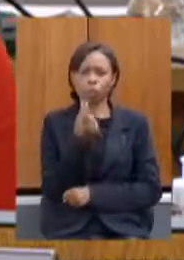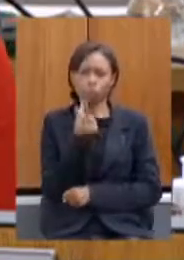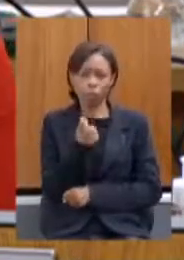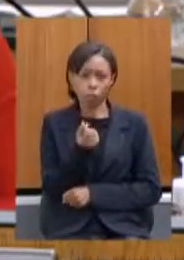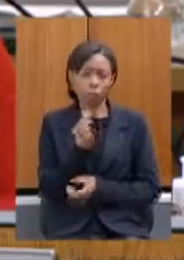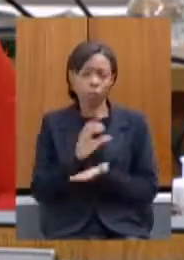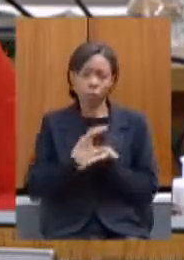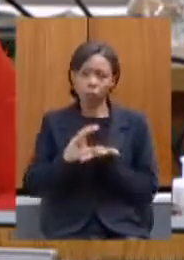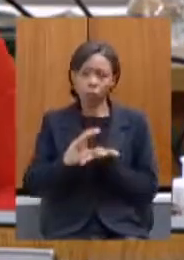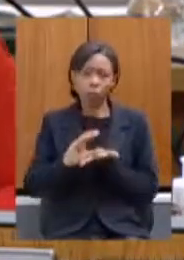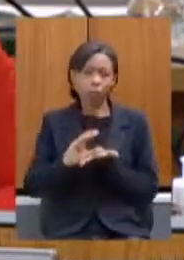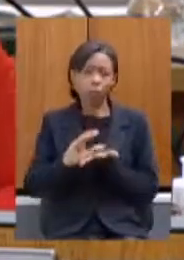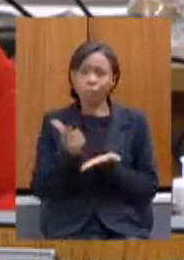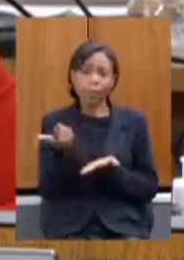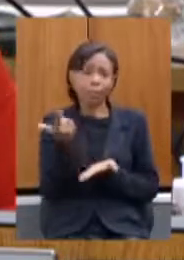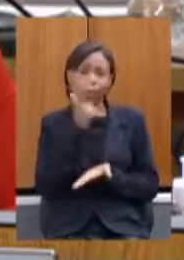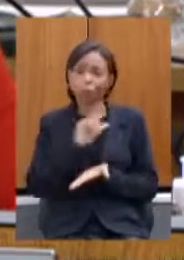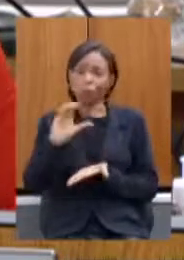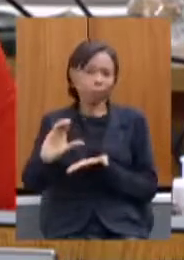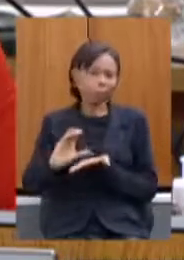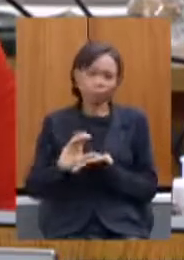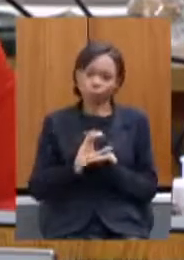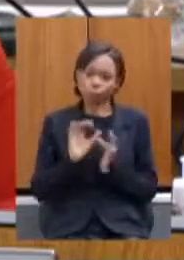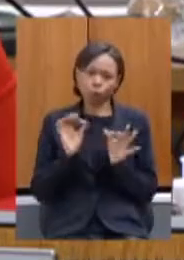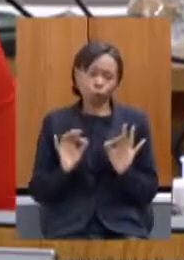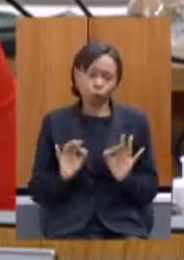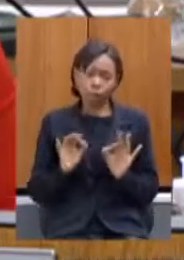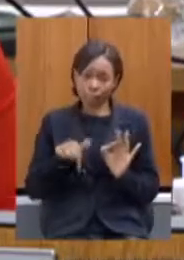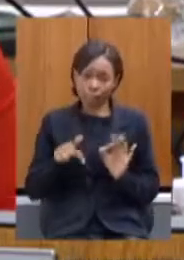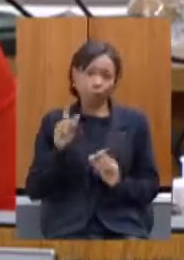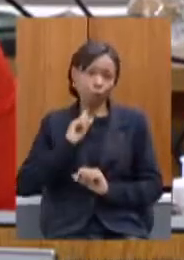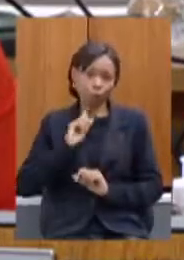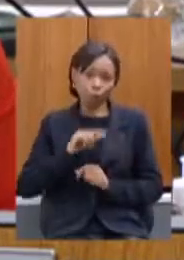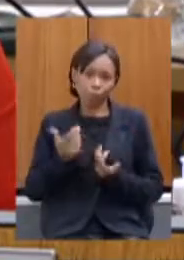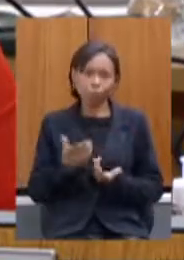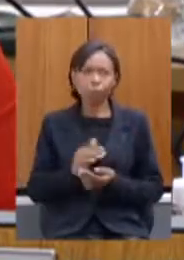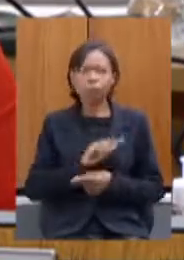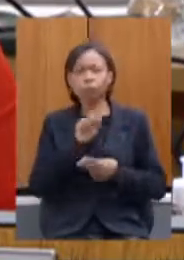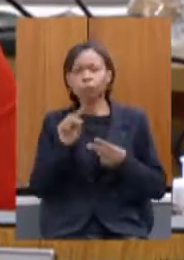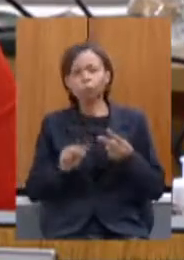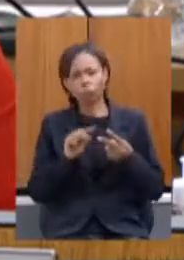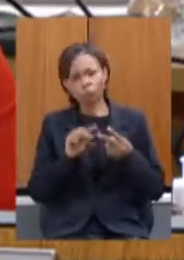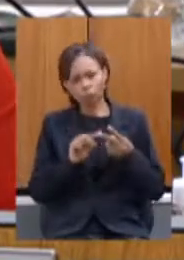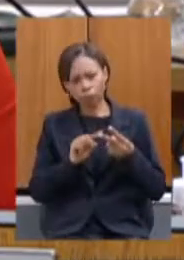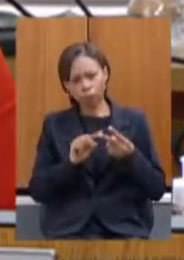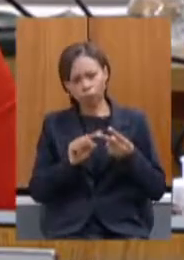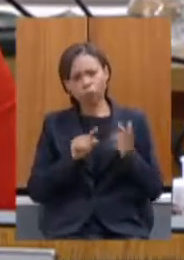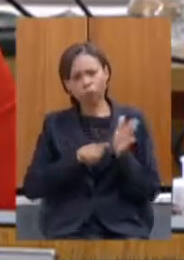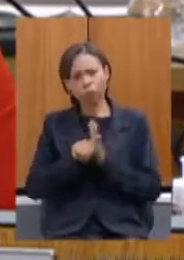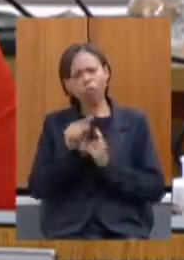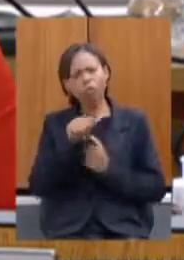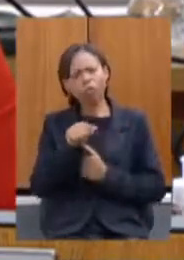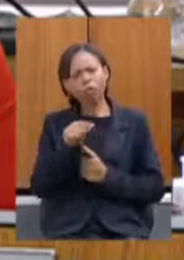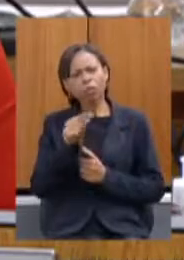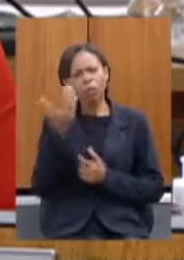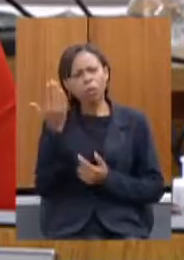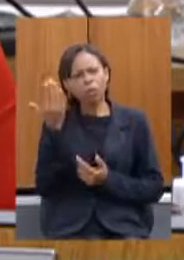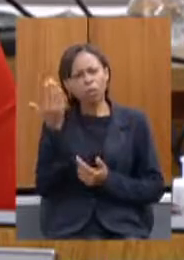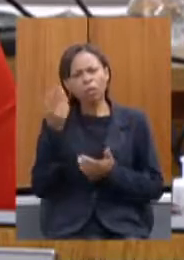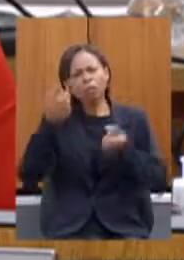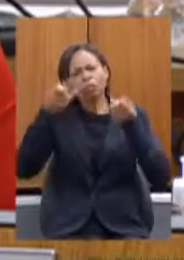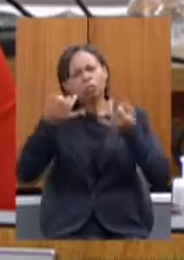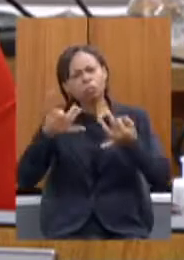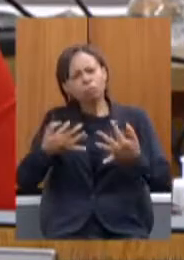deixa de arrecadar segunda pergunta eu gostaria que o senhor então aprofundasse eu entendi que a